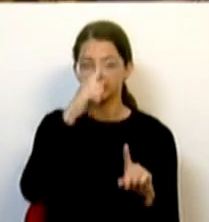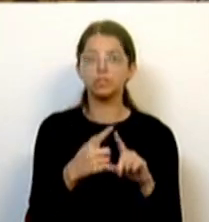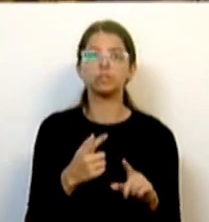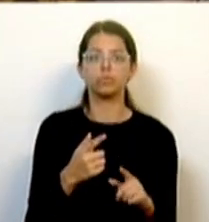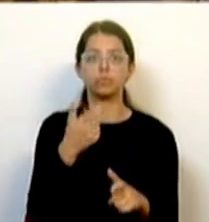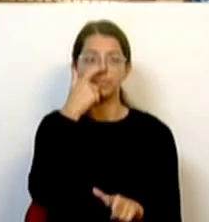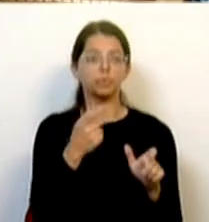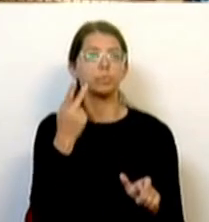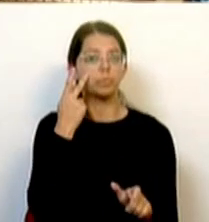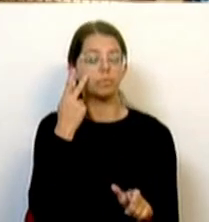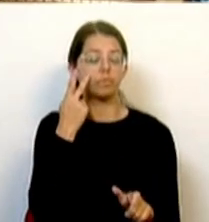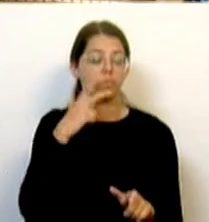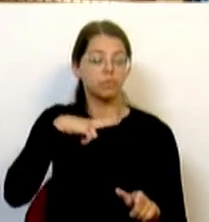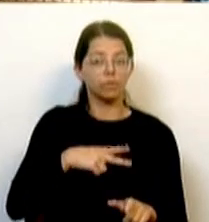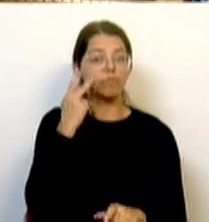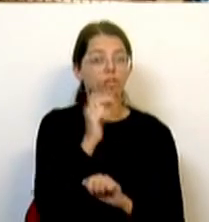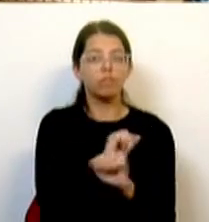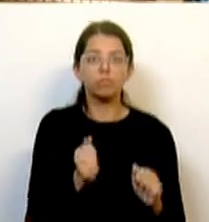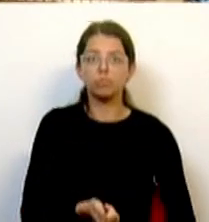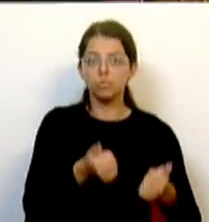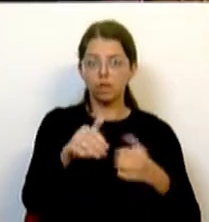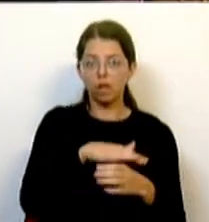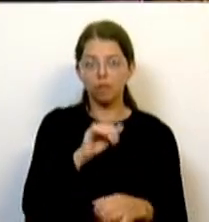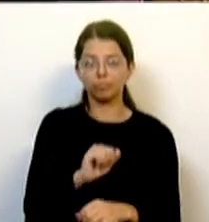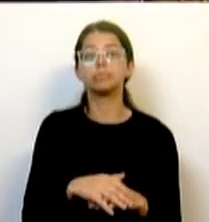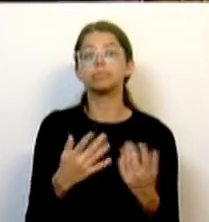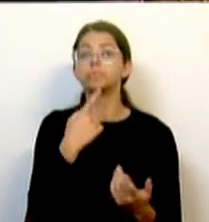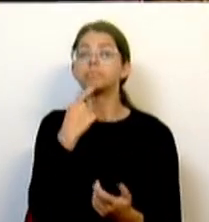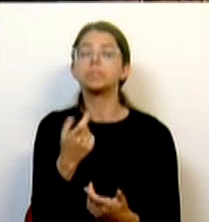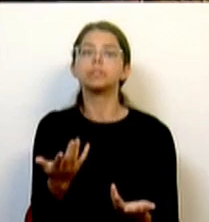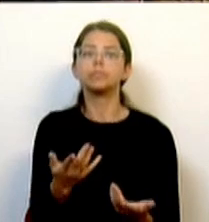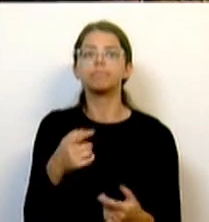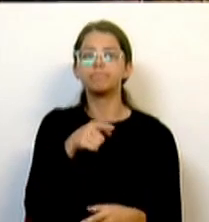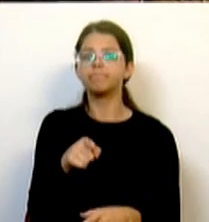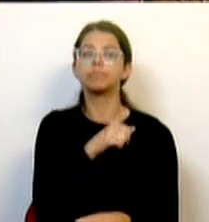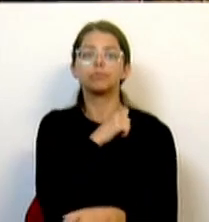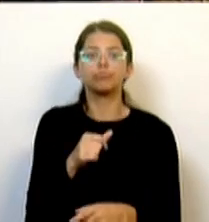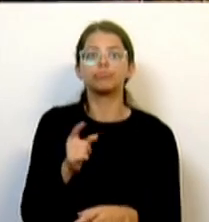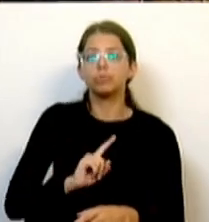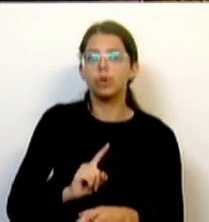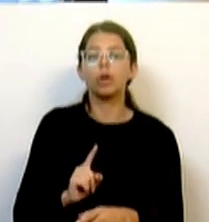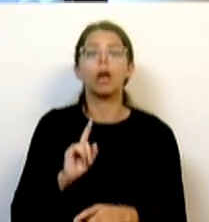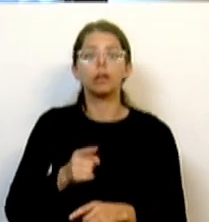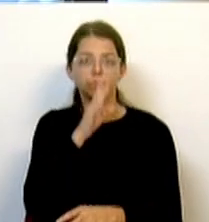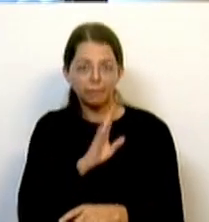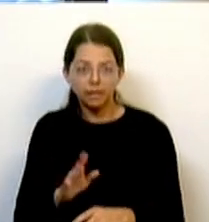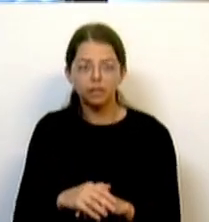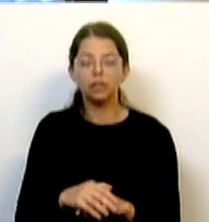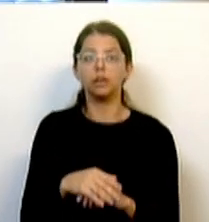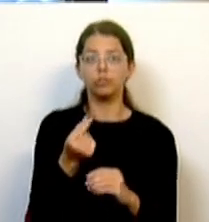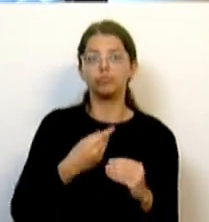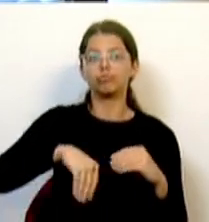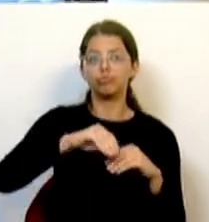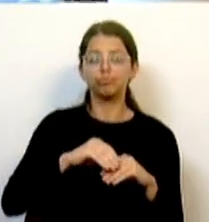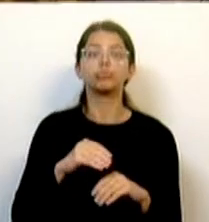a vida dos portugueses, nomeadamente neste setor. Portanto, aquilo que lhe pergunto, Sra. Deputada, é de que é que discorda na prática? É da bonificação dos